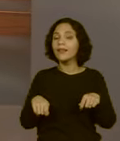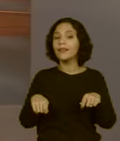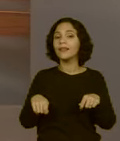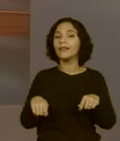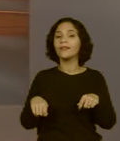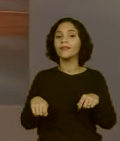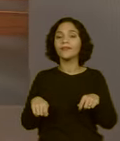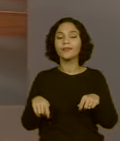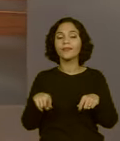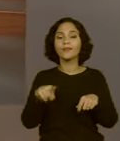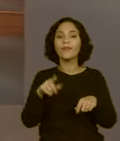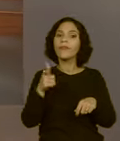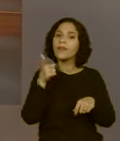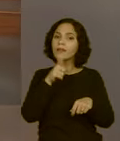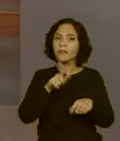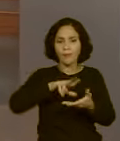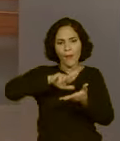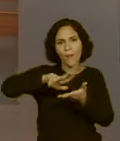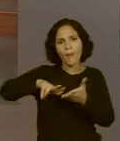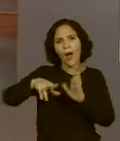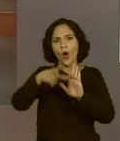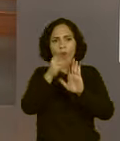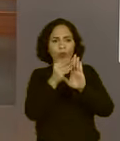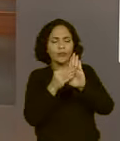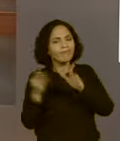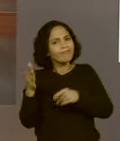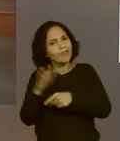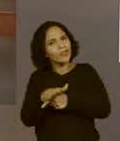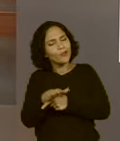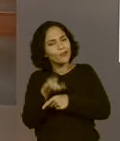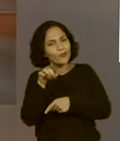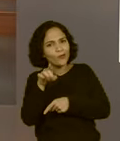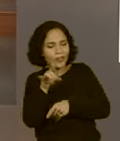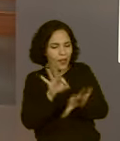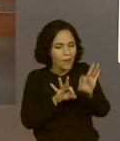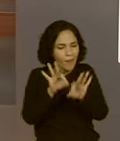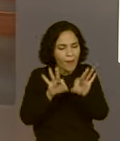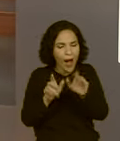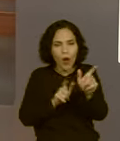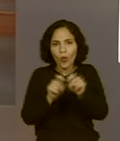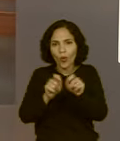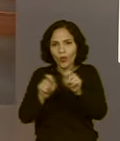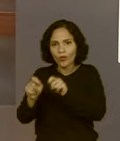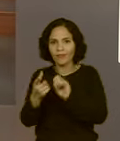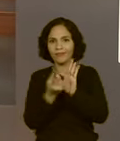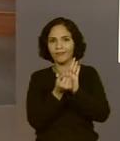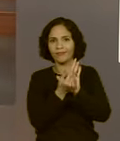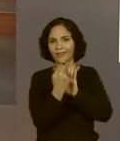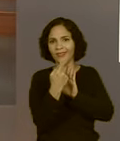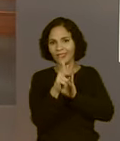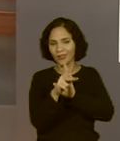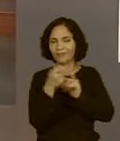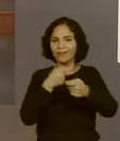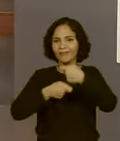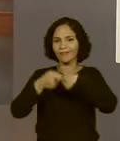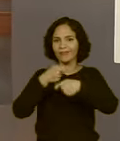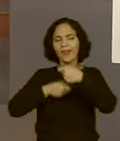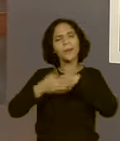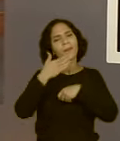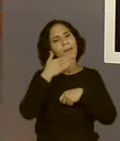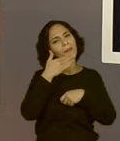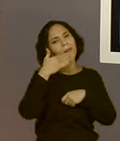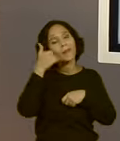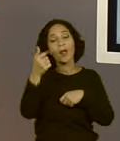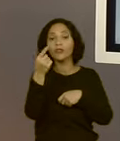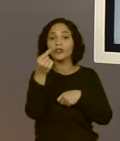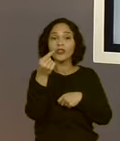ter uma série de conteúdos a seu favor, para fazer o seu controle, seu orçamento e administrar melhor